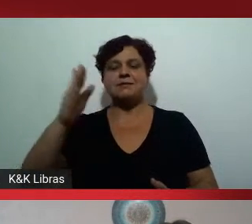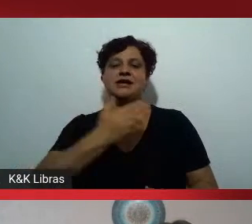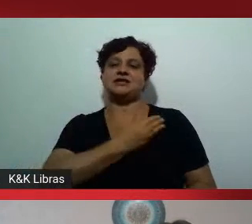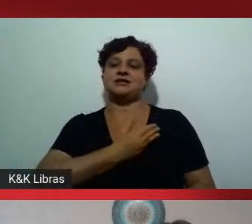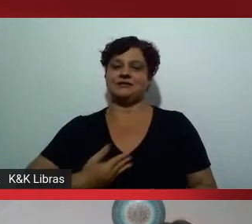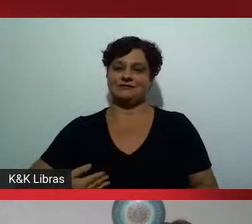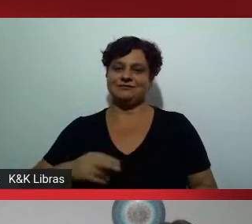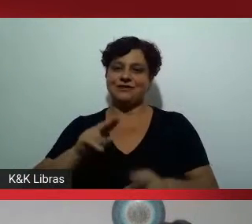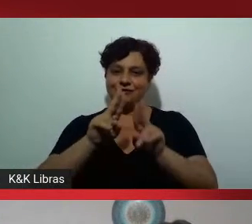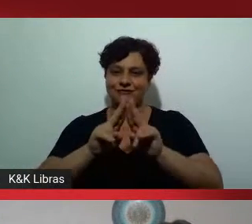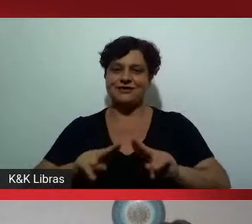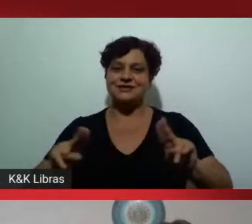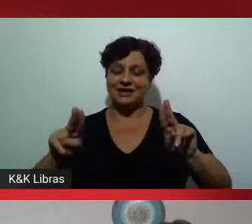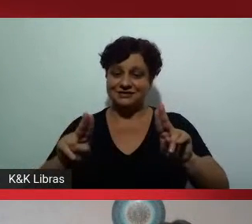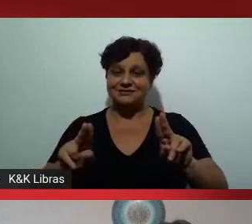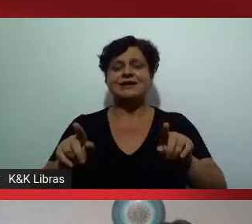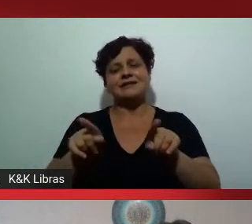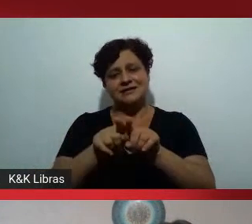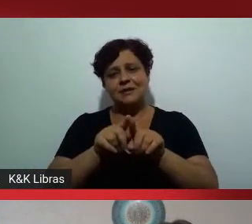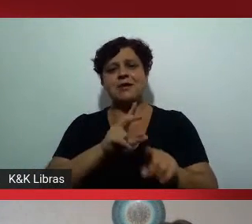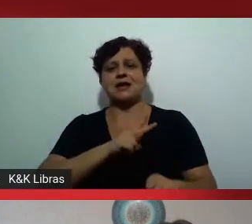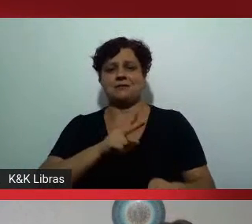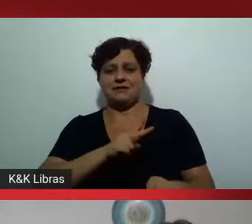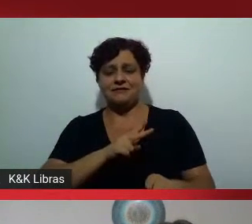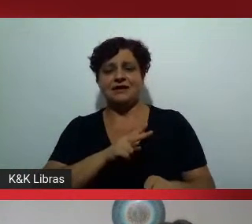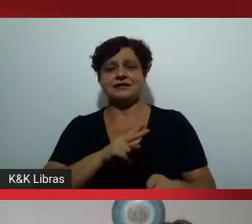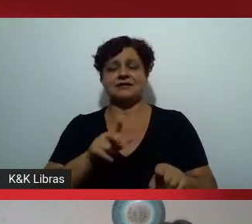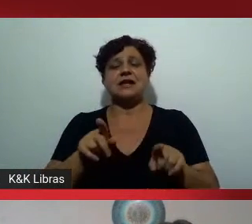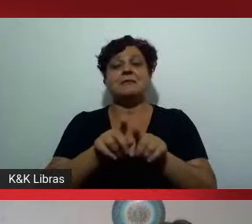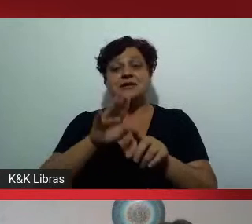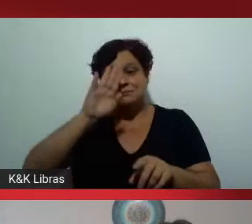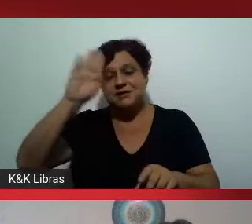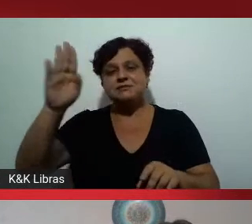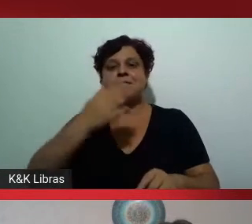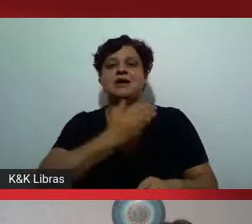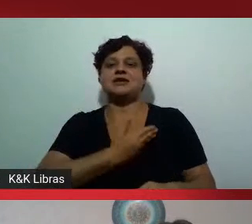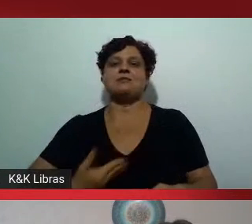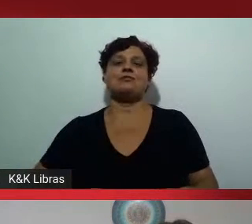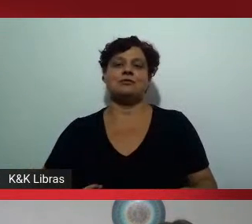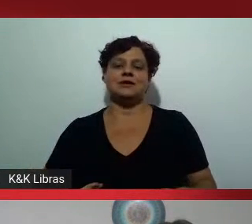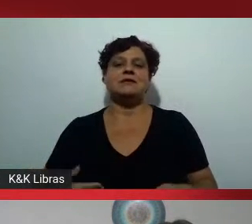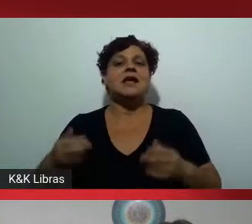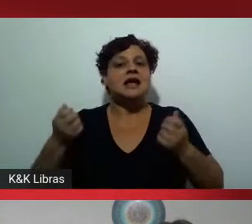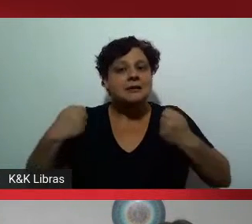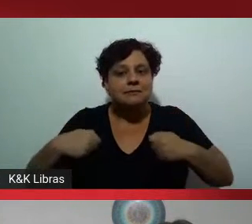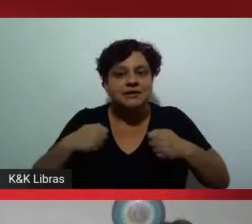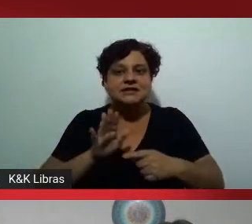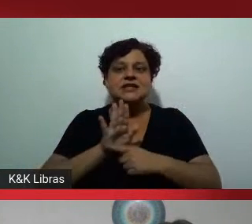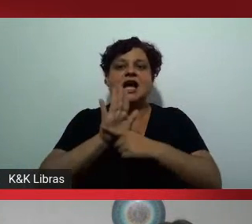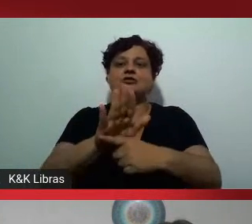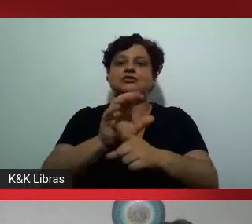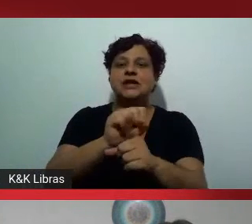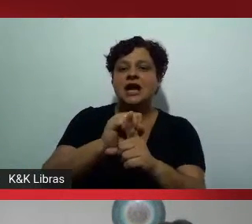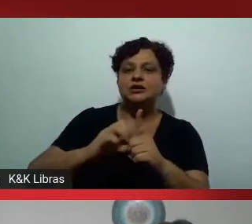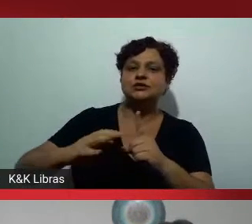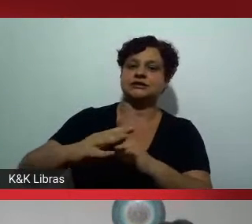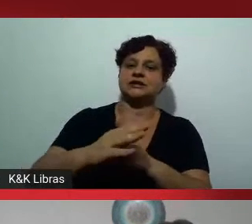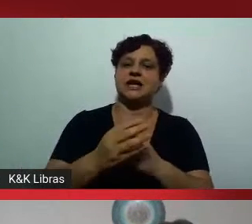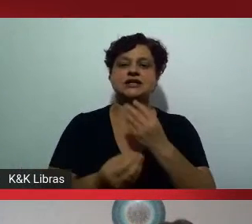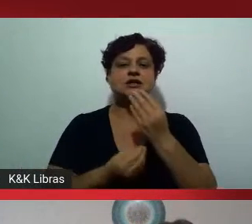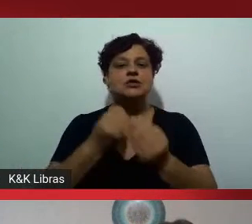especificamente da universidade pública, ela precisa cumprir um papel social, ela precisa mostrar o papel que ela pode ter nessa